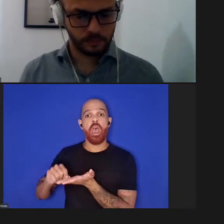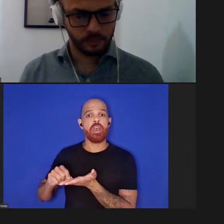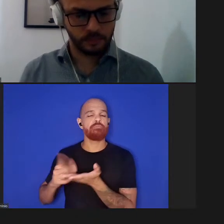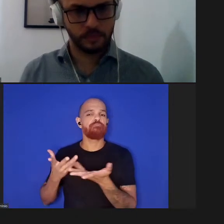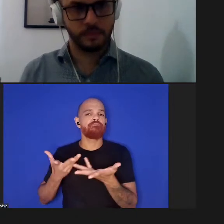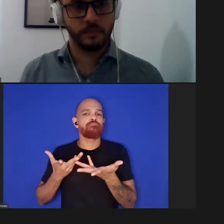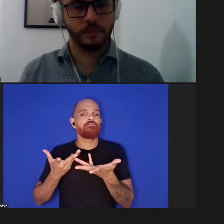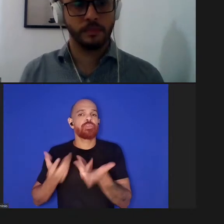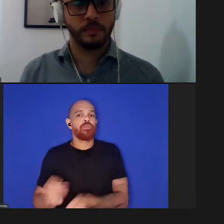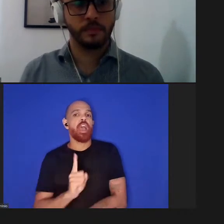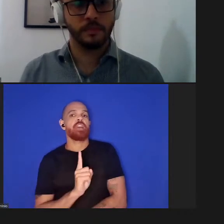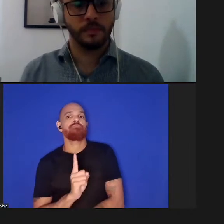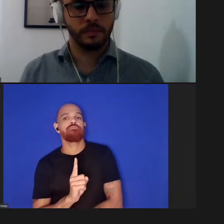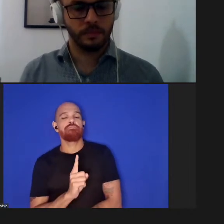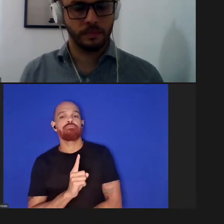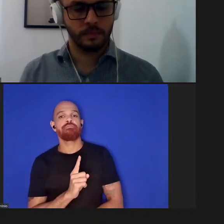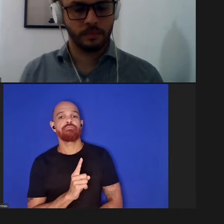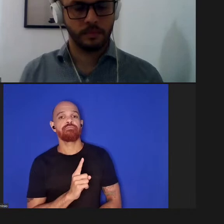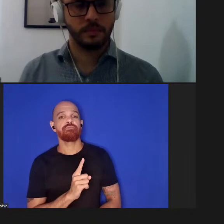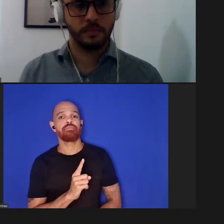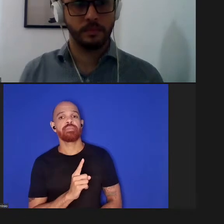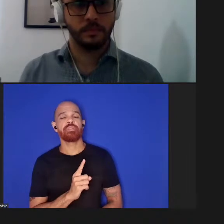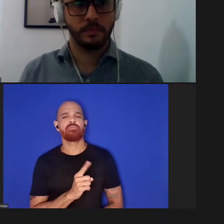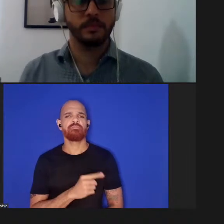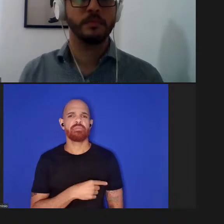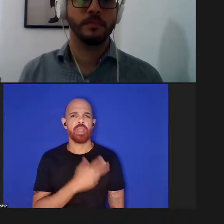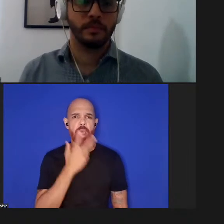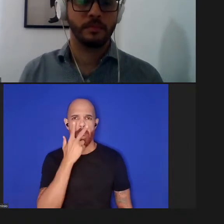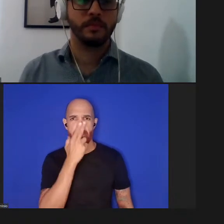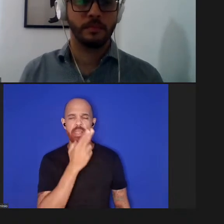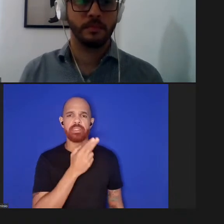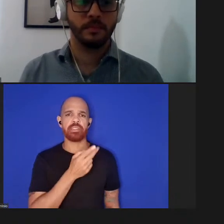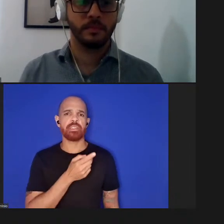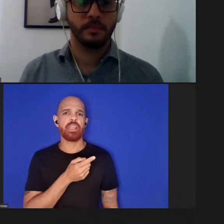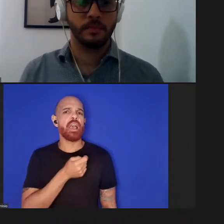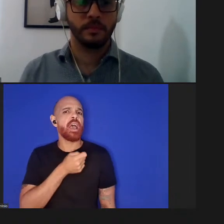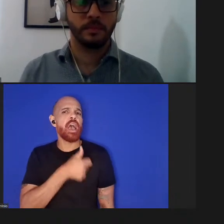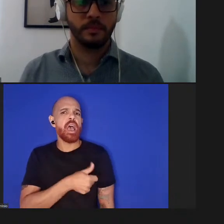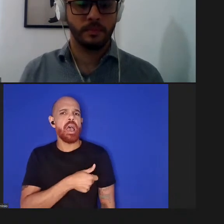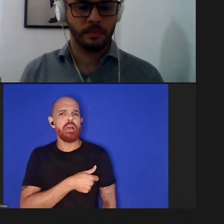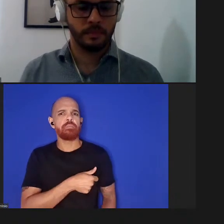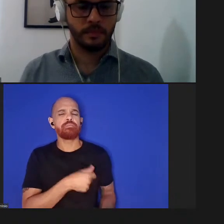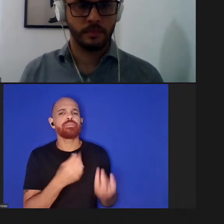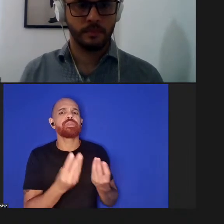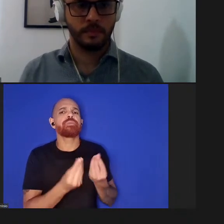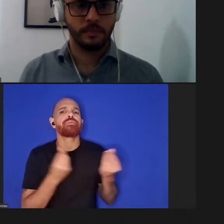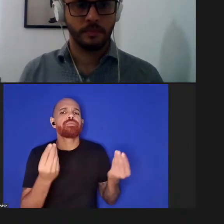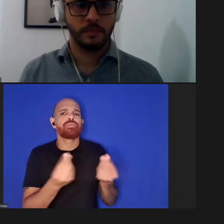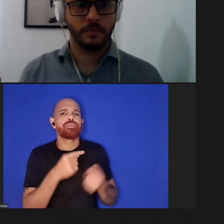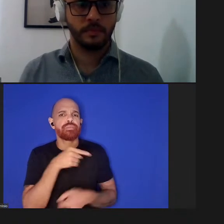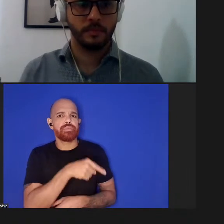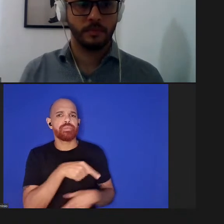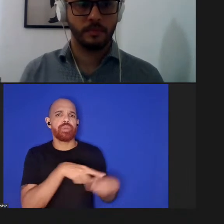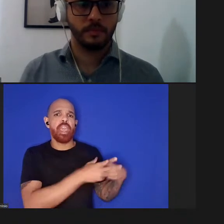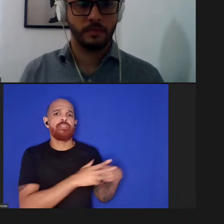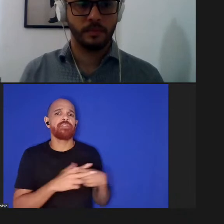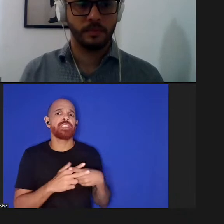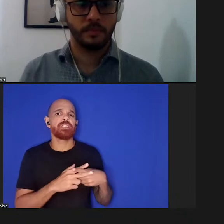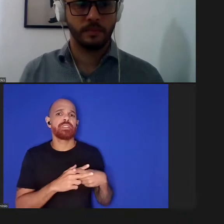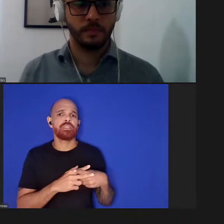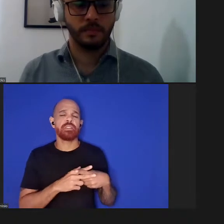com uma apreciação extremamente rápida da parte do revisor e aí depois